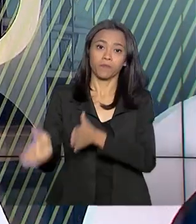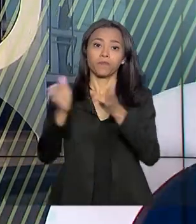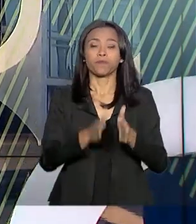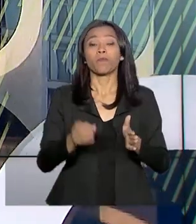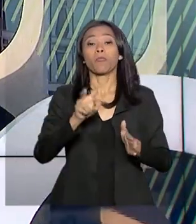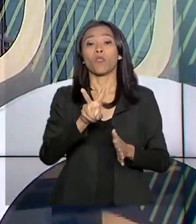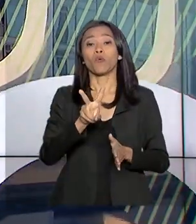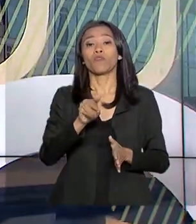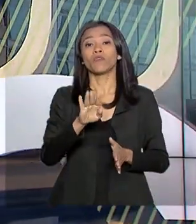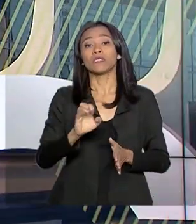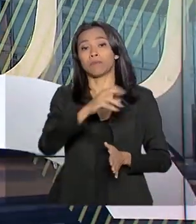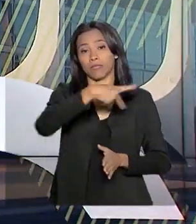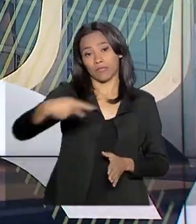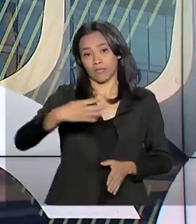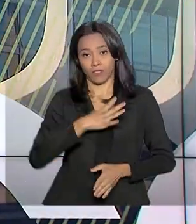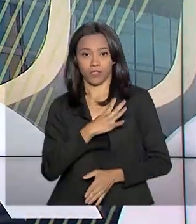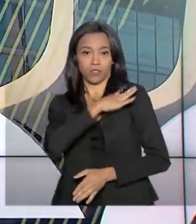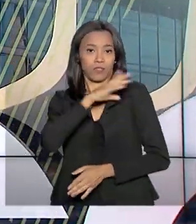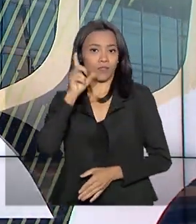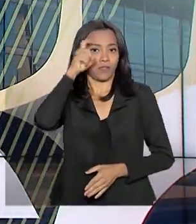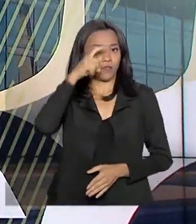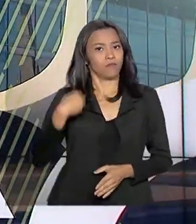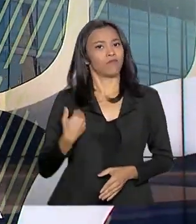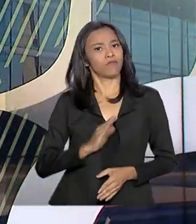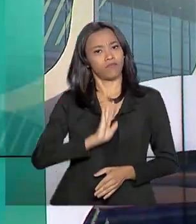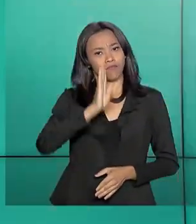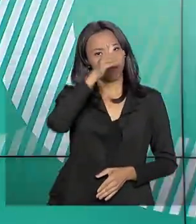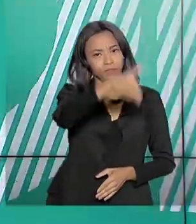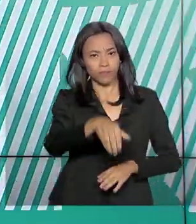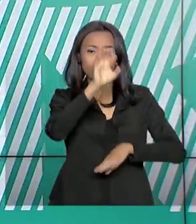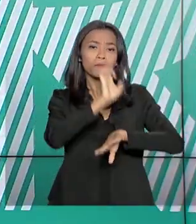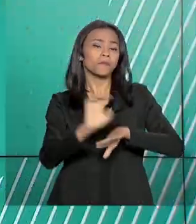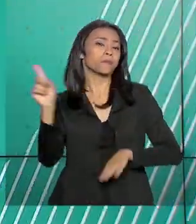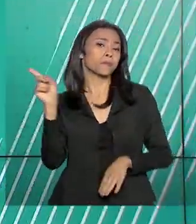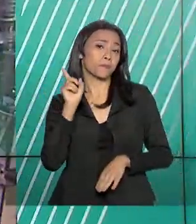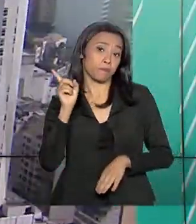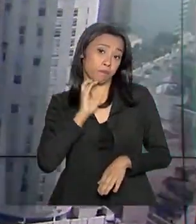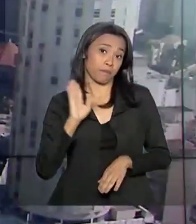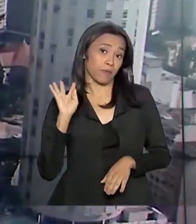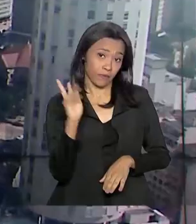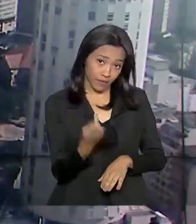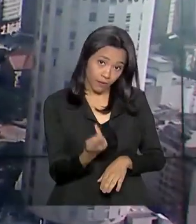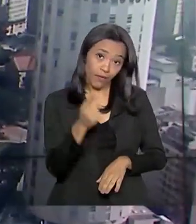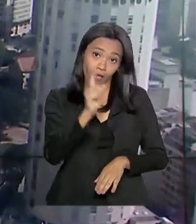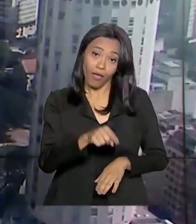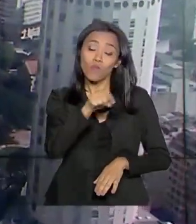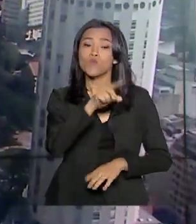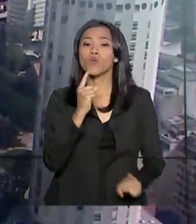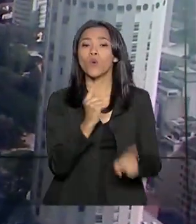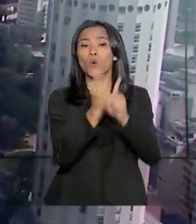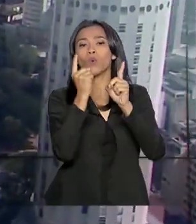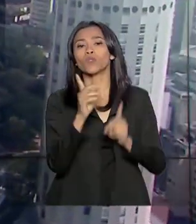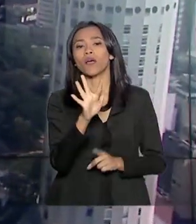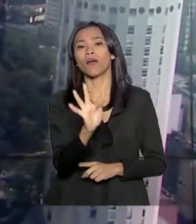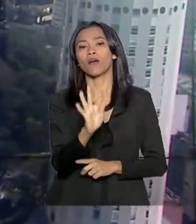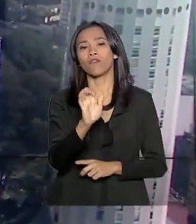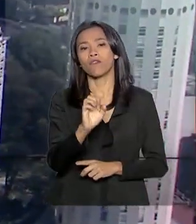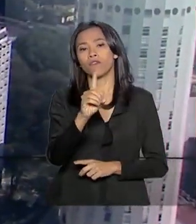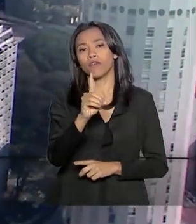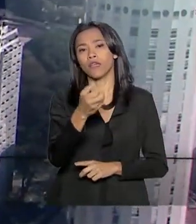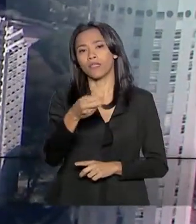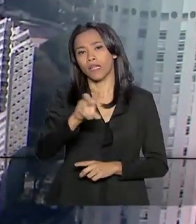Hamilton Mourão cumpre a agenda hoje em Belo Horizonte. Ele participou de um evento promovido pela Federação das Indústrias de Minas Gerais.